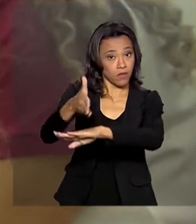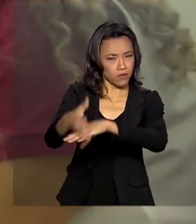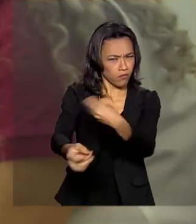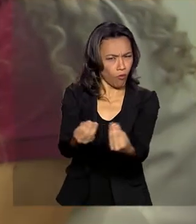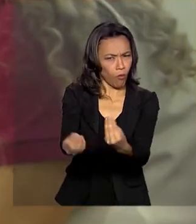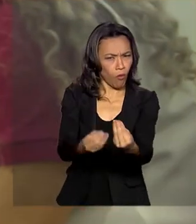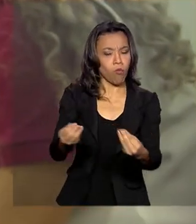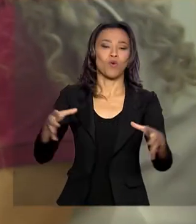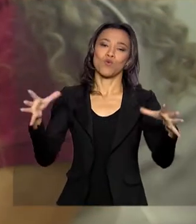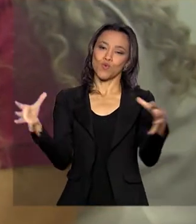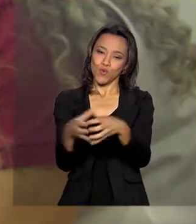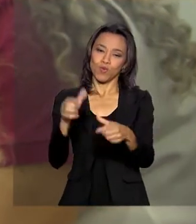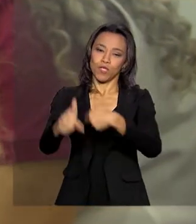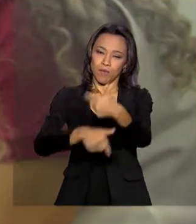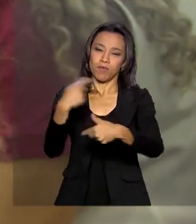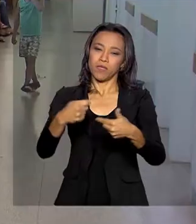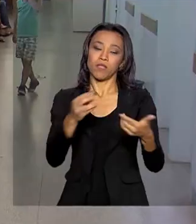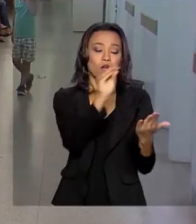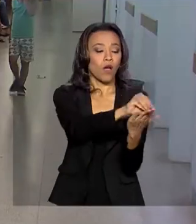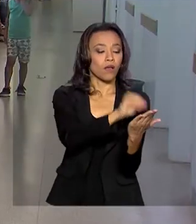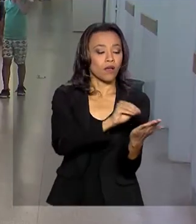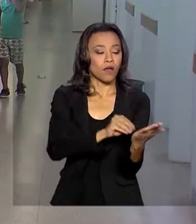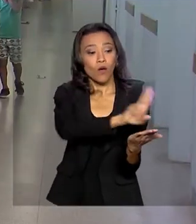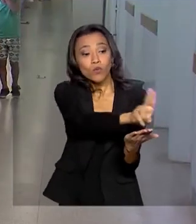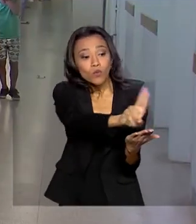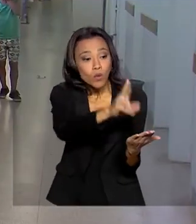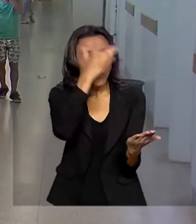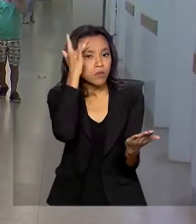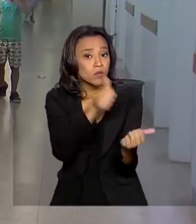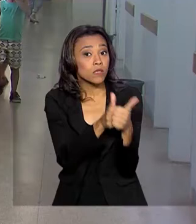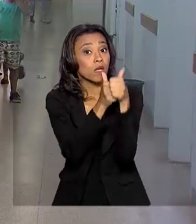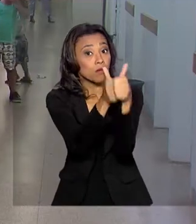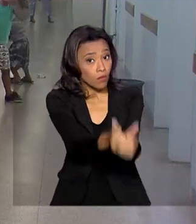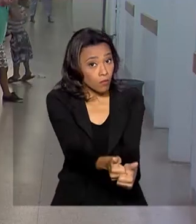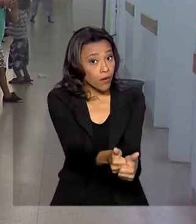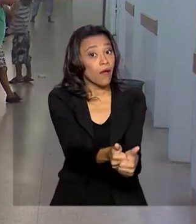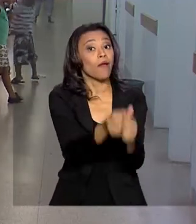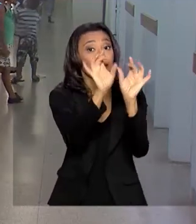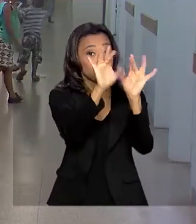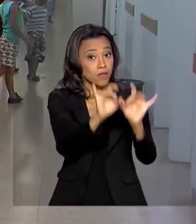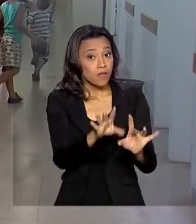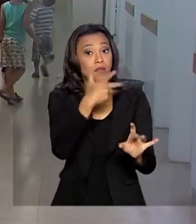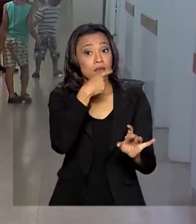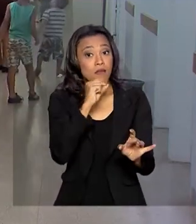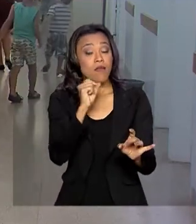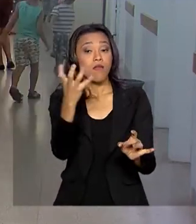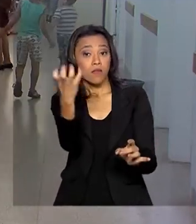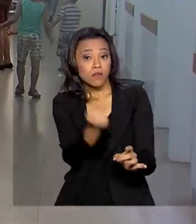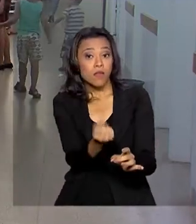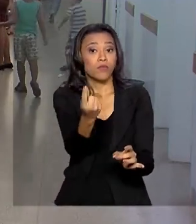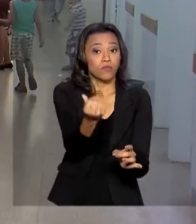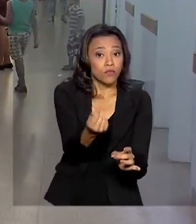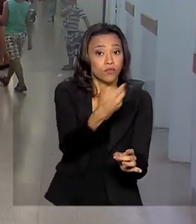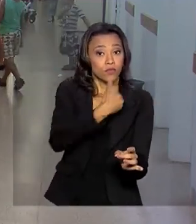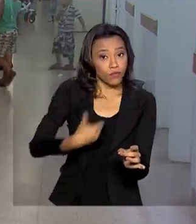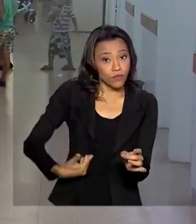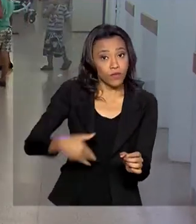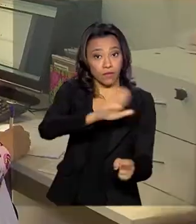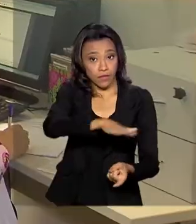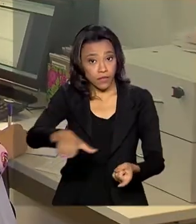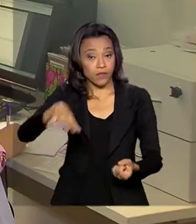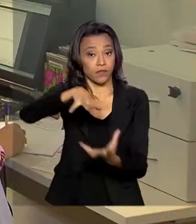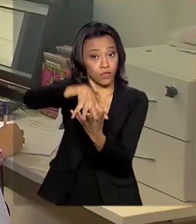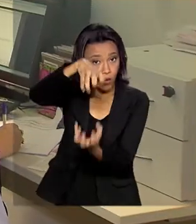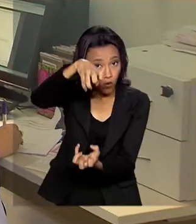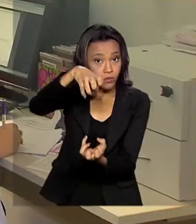precisam cadastrar todas as pessoas e acompanhar especialmente quem recebe benefícios sociais, crianças e idosos.